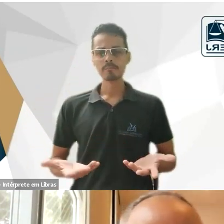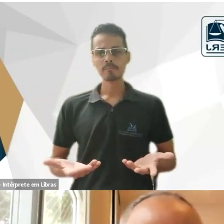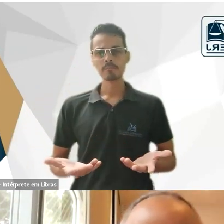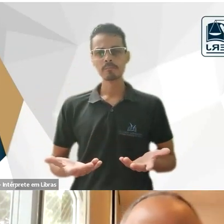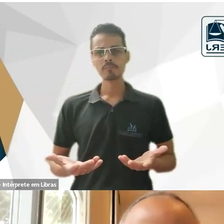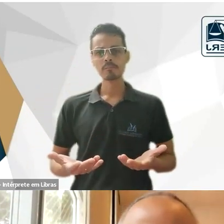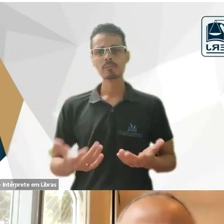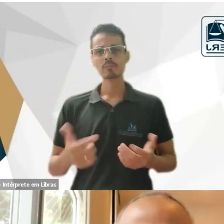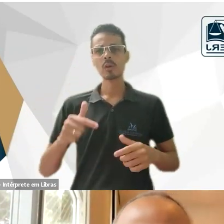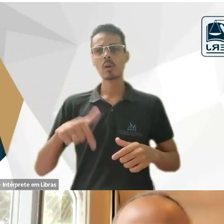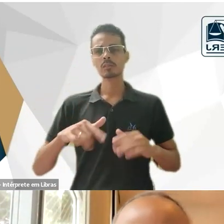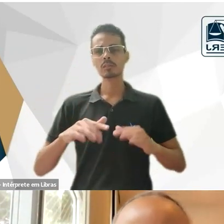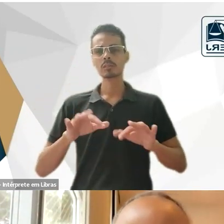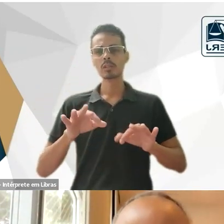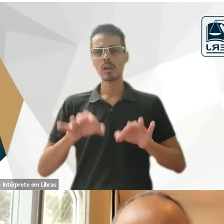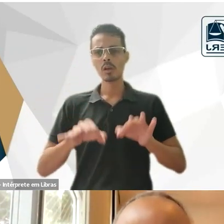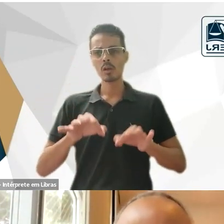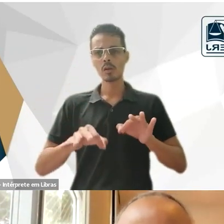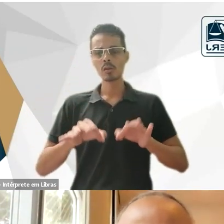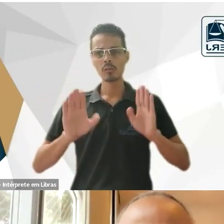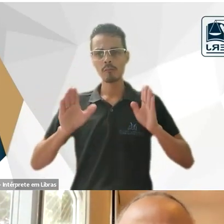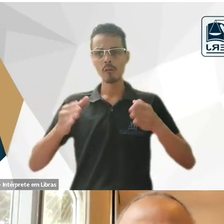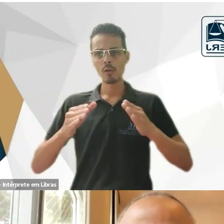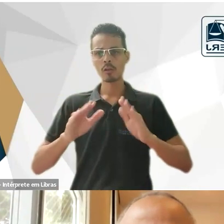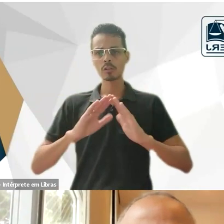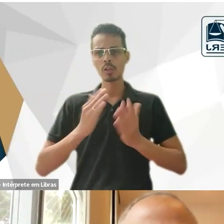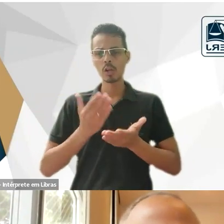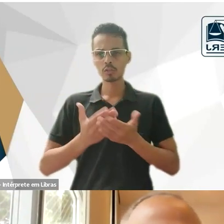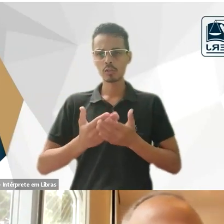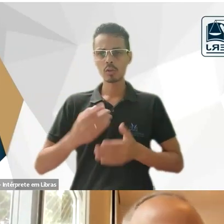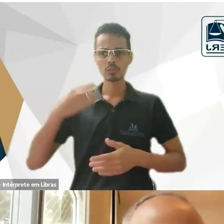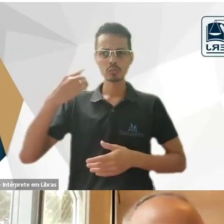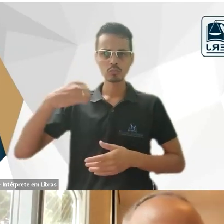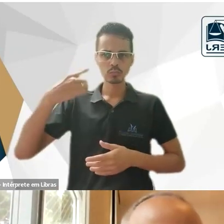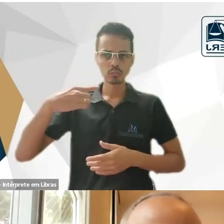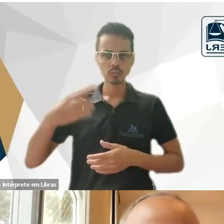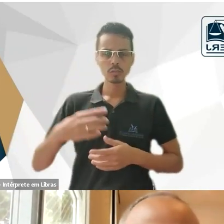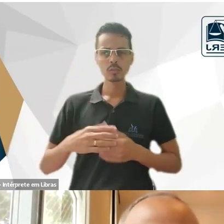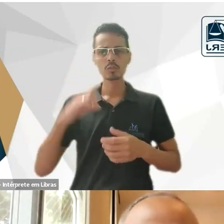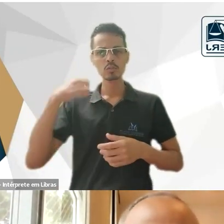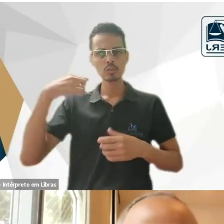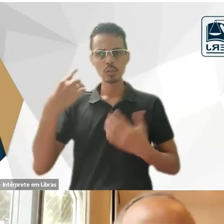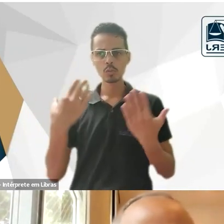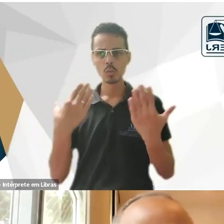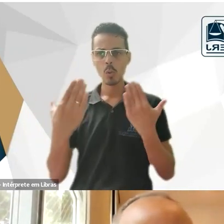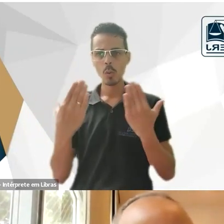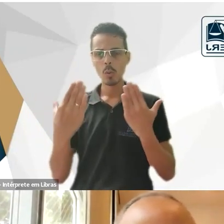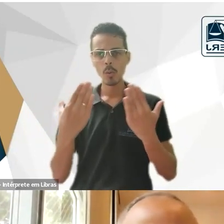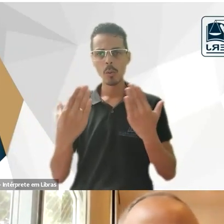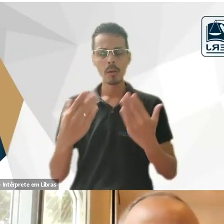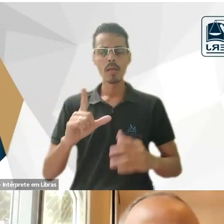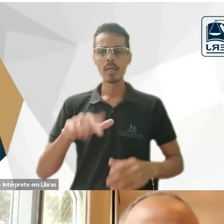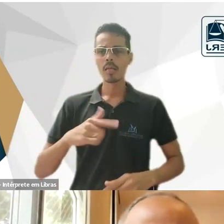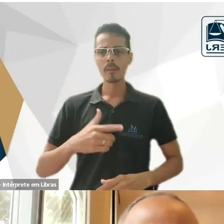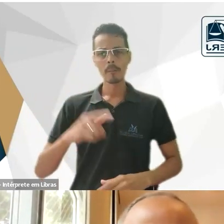da maestratura, para o Fórum de História do Direito, para o Fórum de Direito Comparado, é uma honra, uma alegria